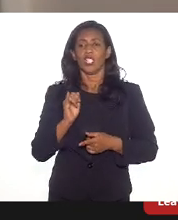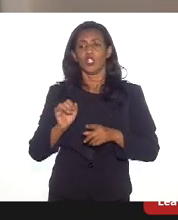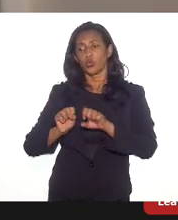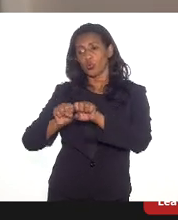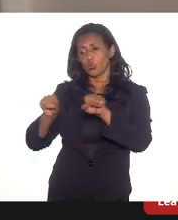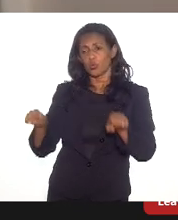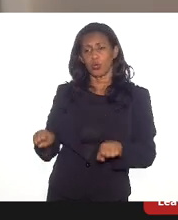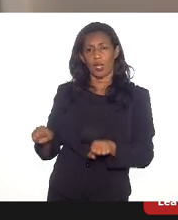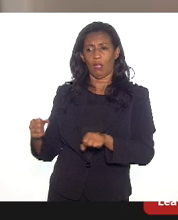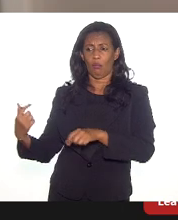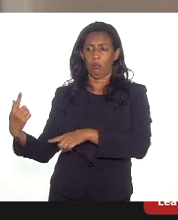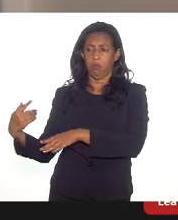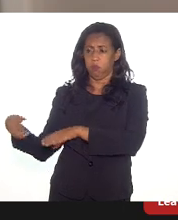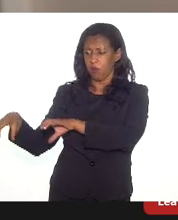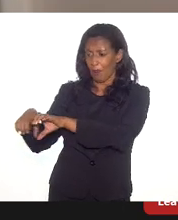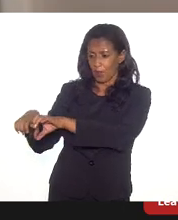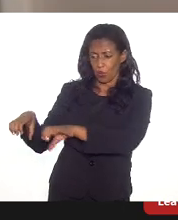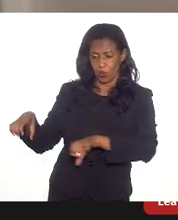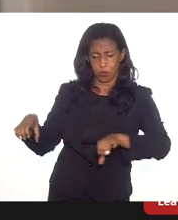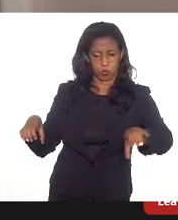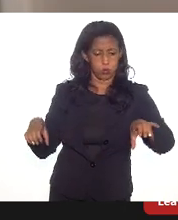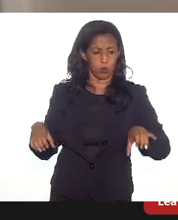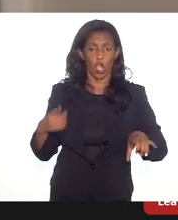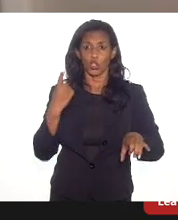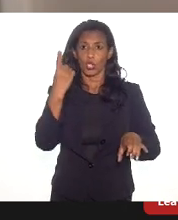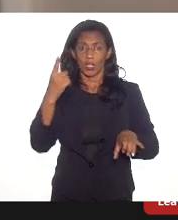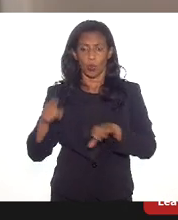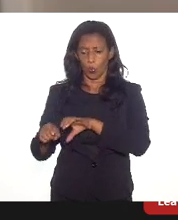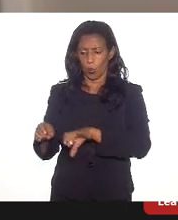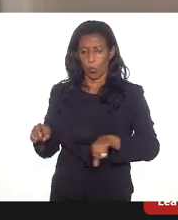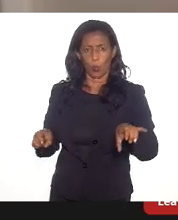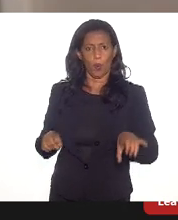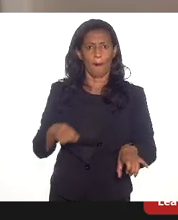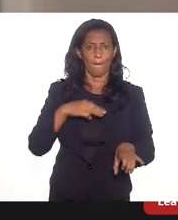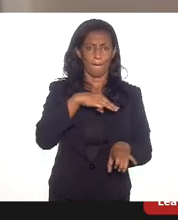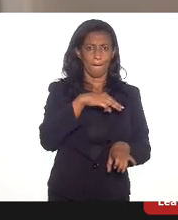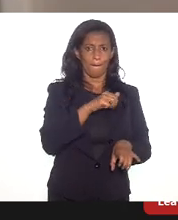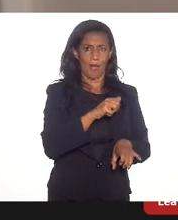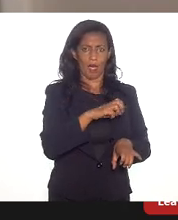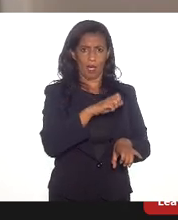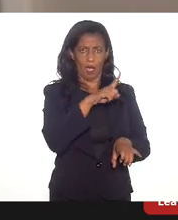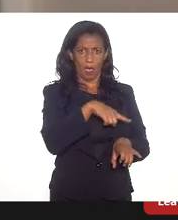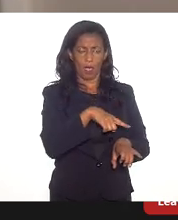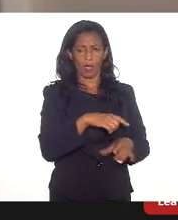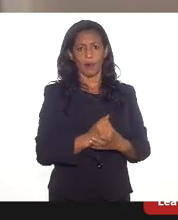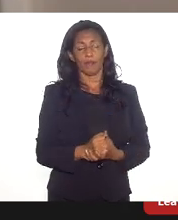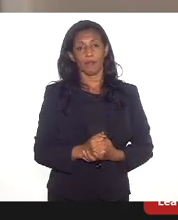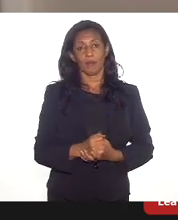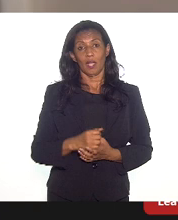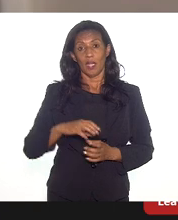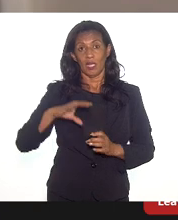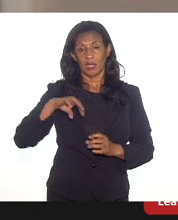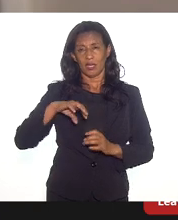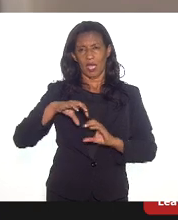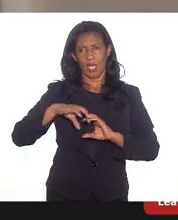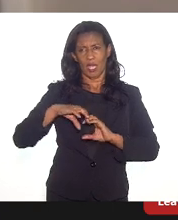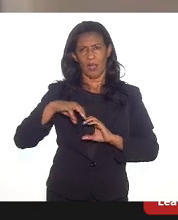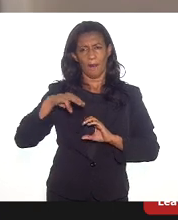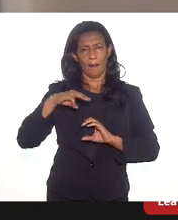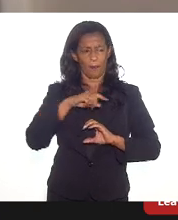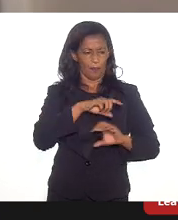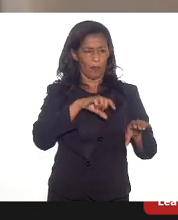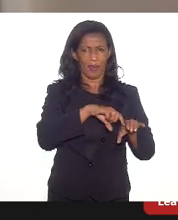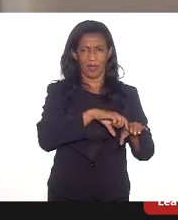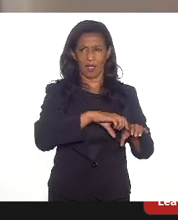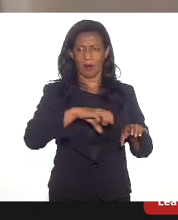no estado do Rio de Janeiro uma única rota que chega ali em Macaé, tem a rota 3 que vai entrar por Maricá,